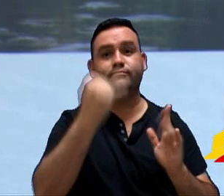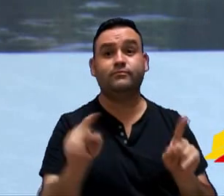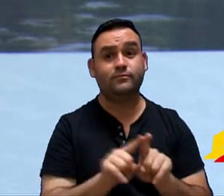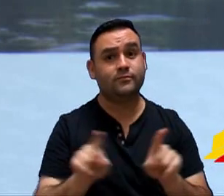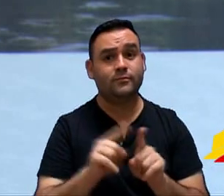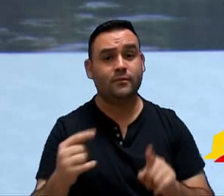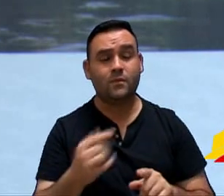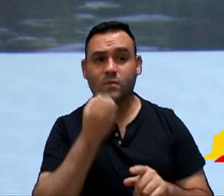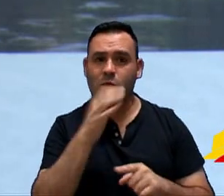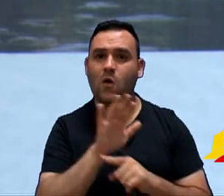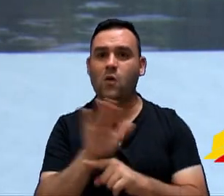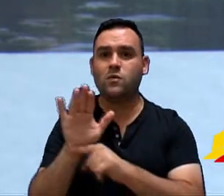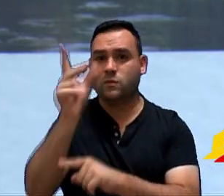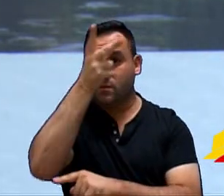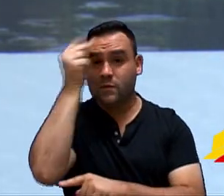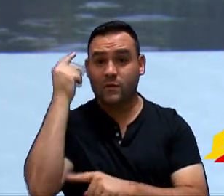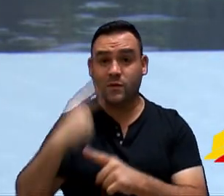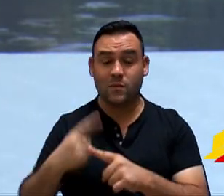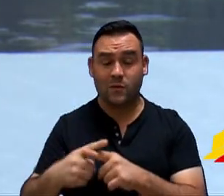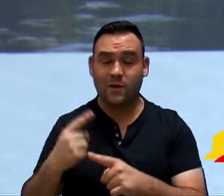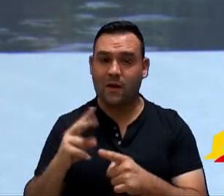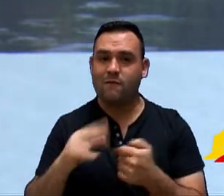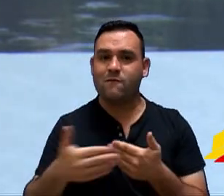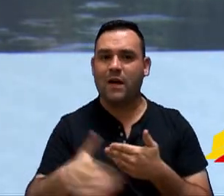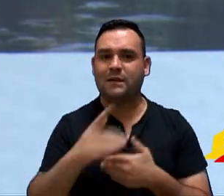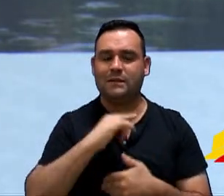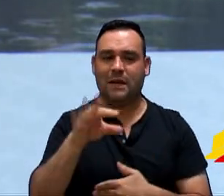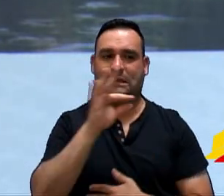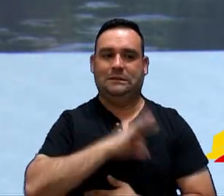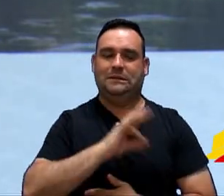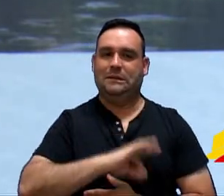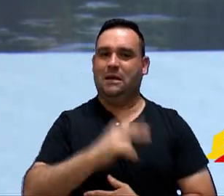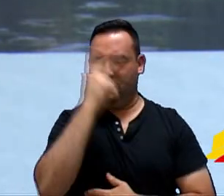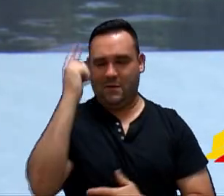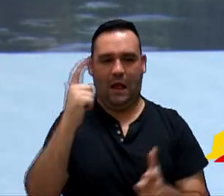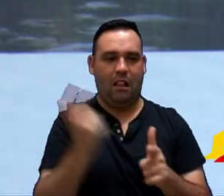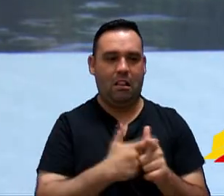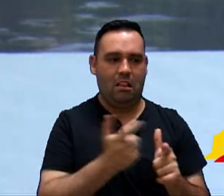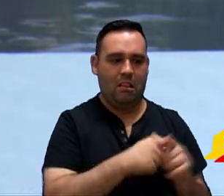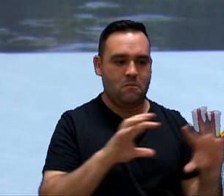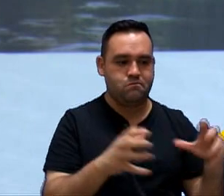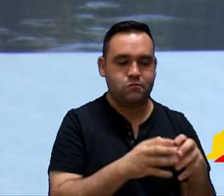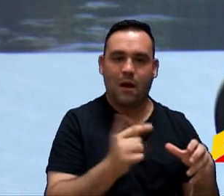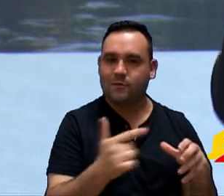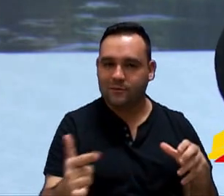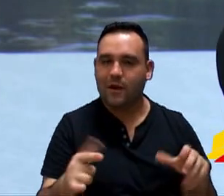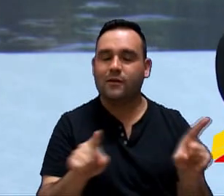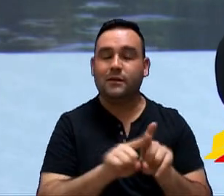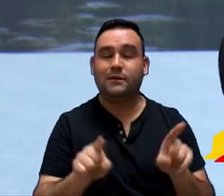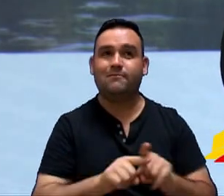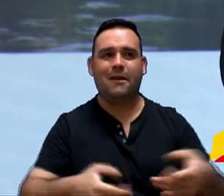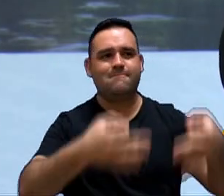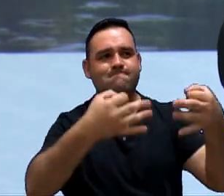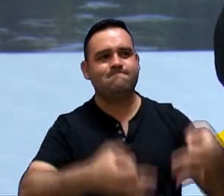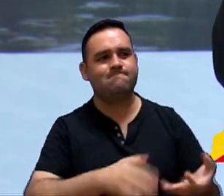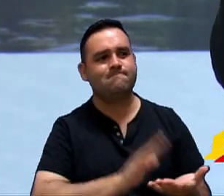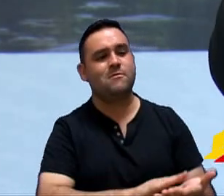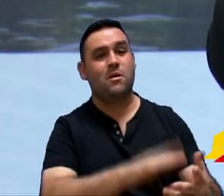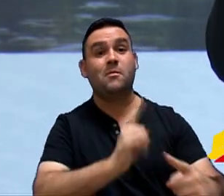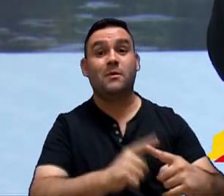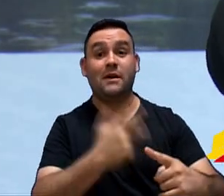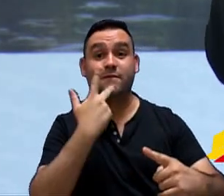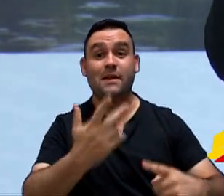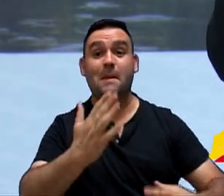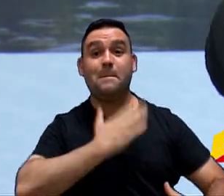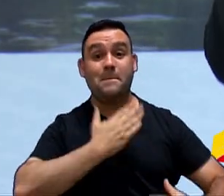É bom para o executivo porque vai passar a receber, não vai ter nada de imprensa coletiva. Vai dar dignidade para o cidadão falar que